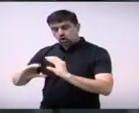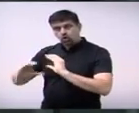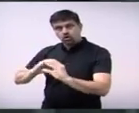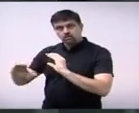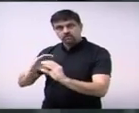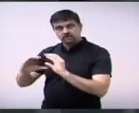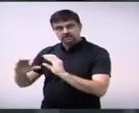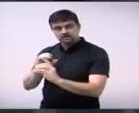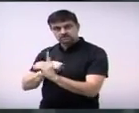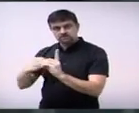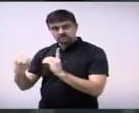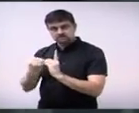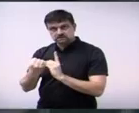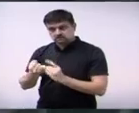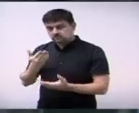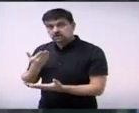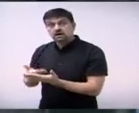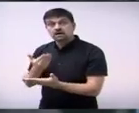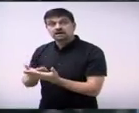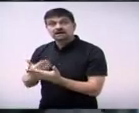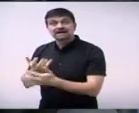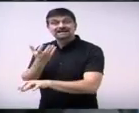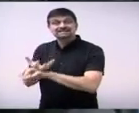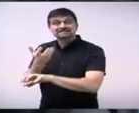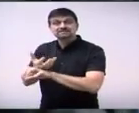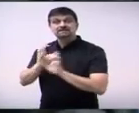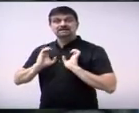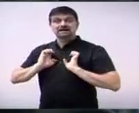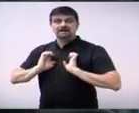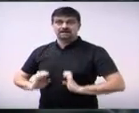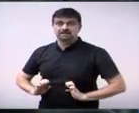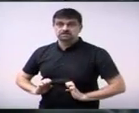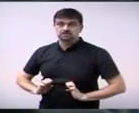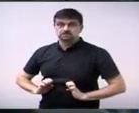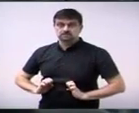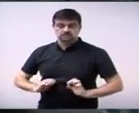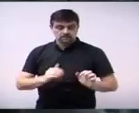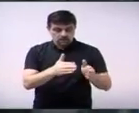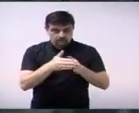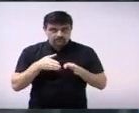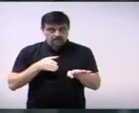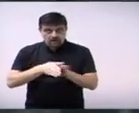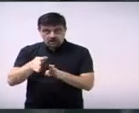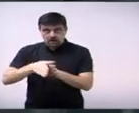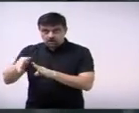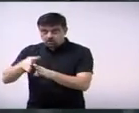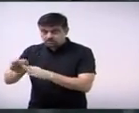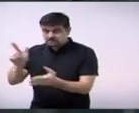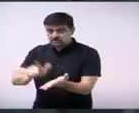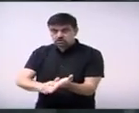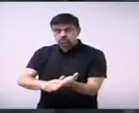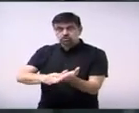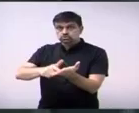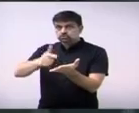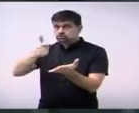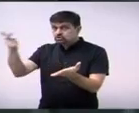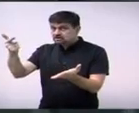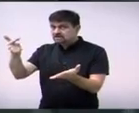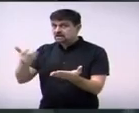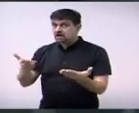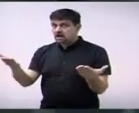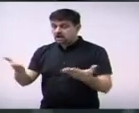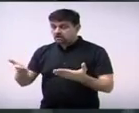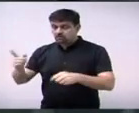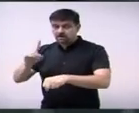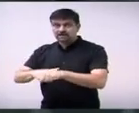temos aula de ética então eu peço aos jornais principalmente agora no fervor de uma